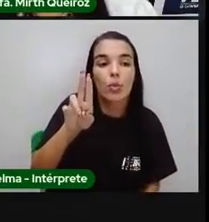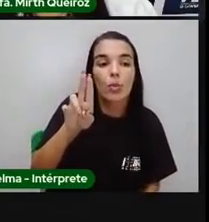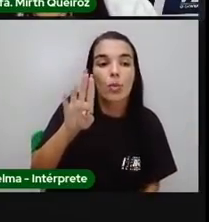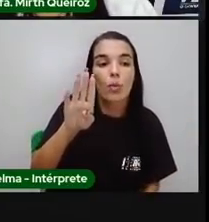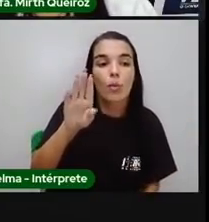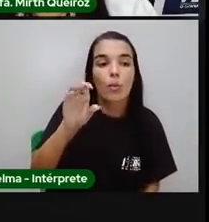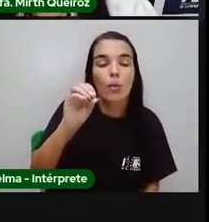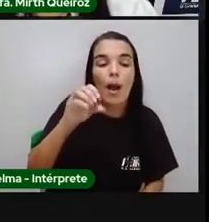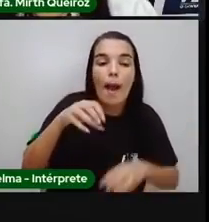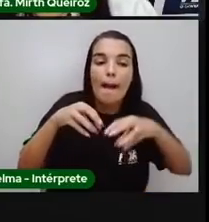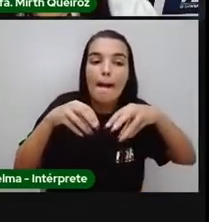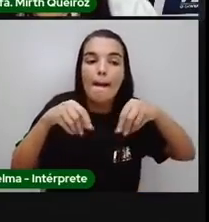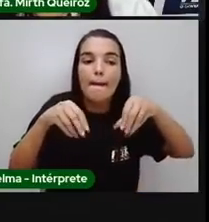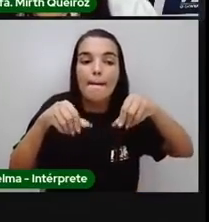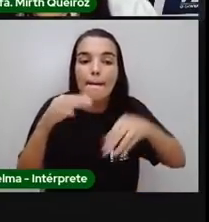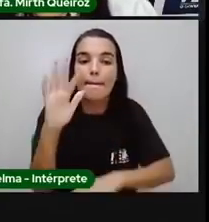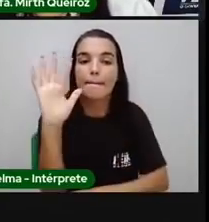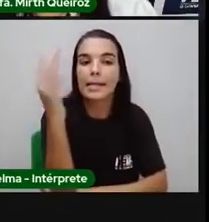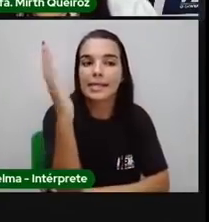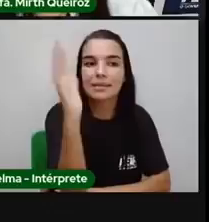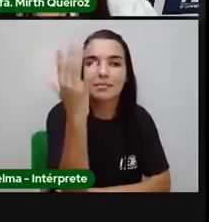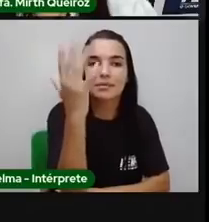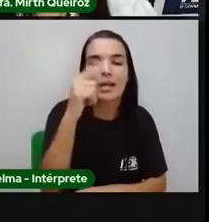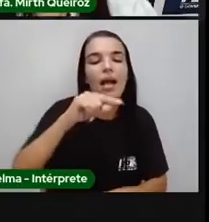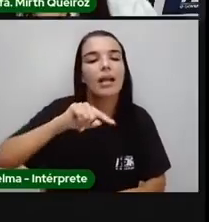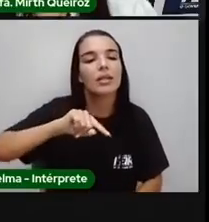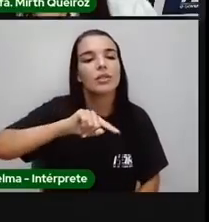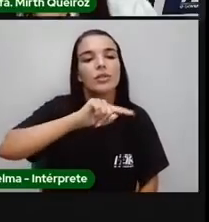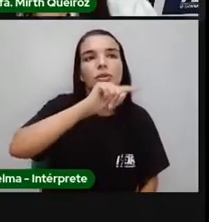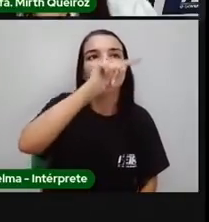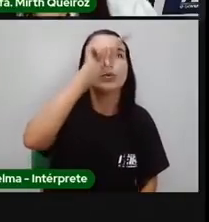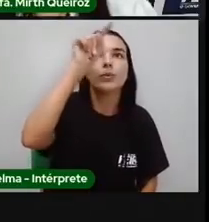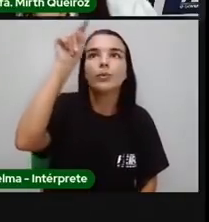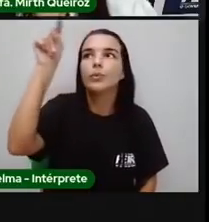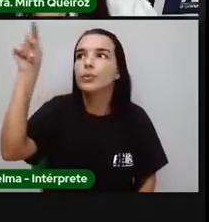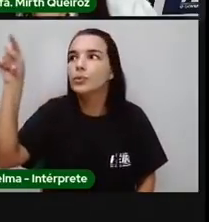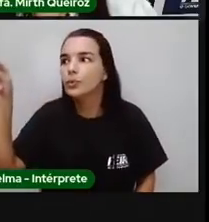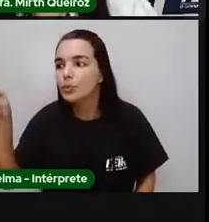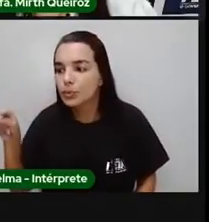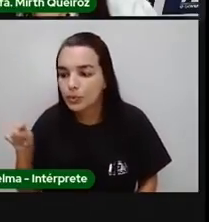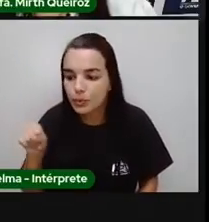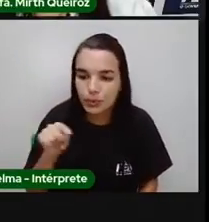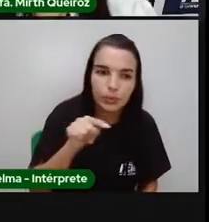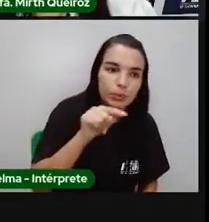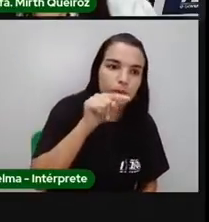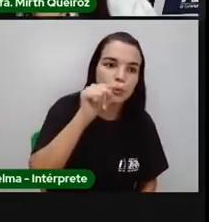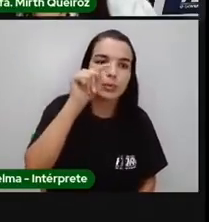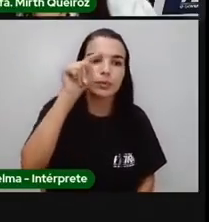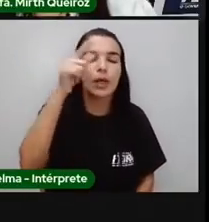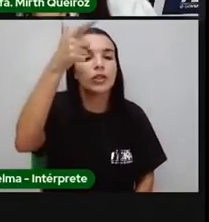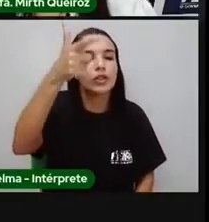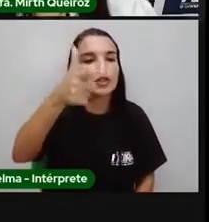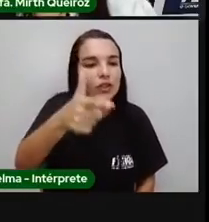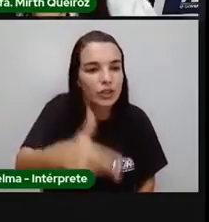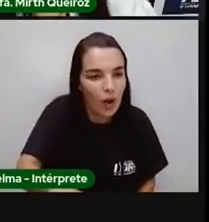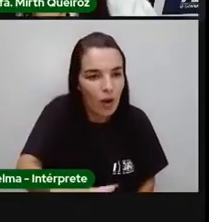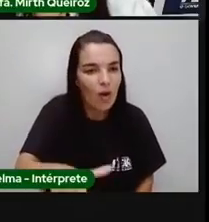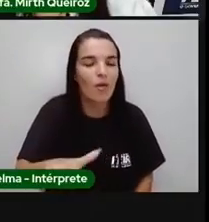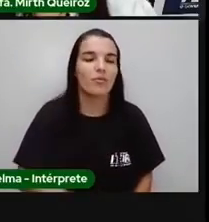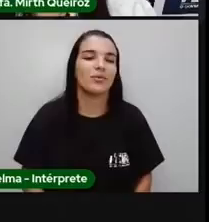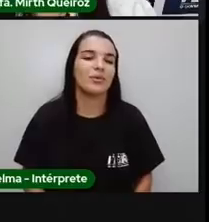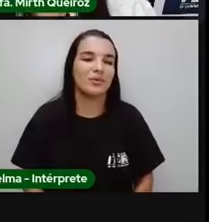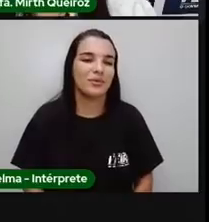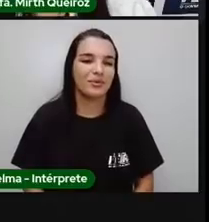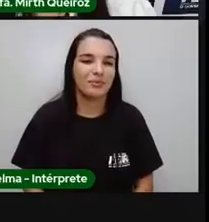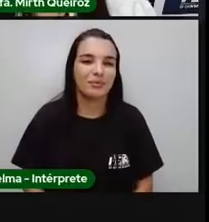plantas. E aqui, olha só o ciclo da cadeia alimentar, tá vendo? Tá vendo? Então, nós temos aqui